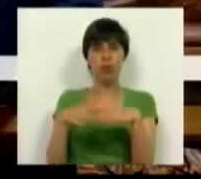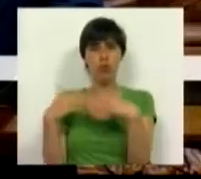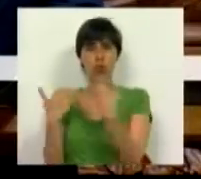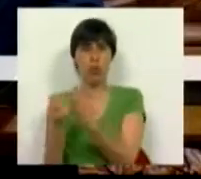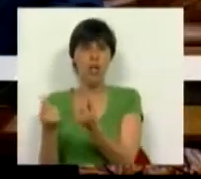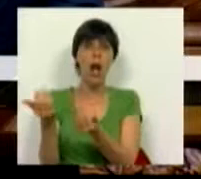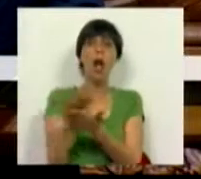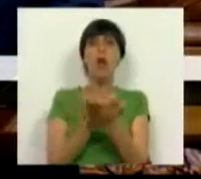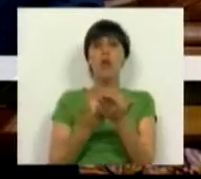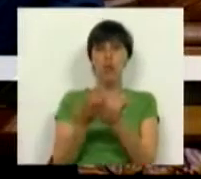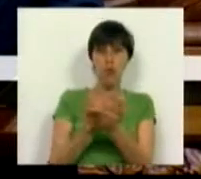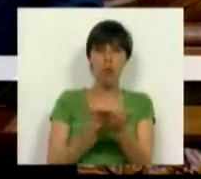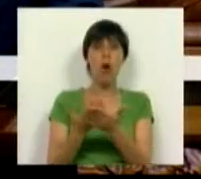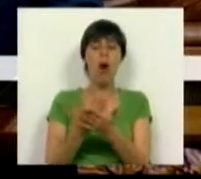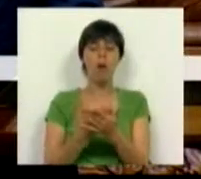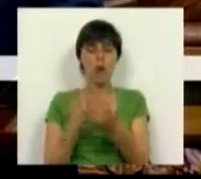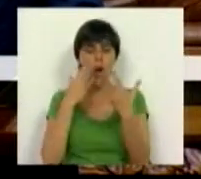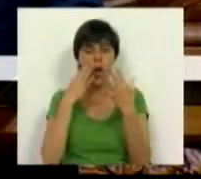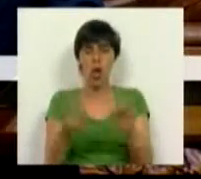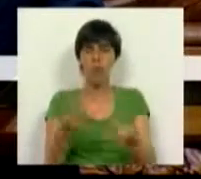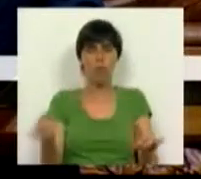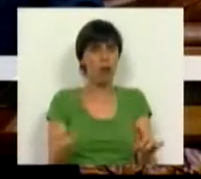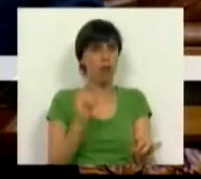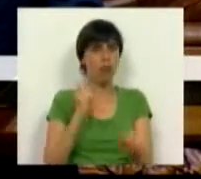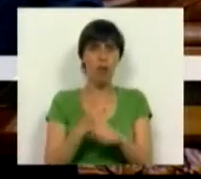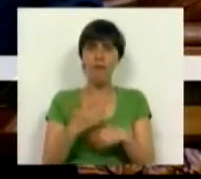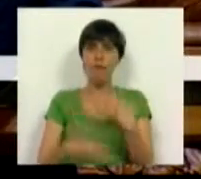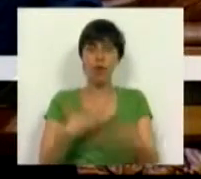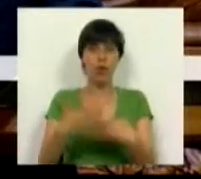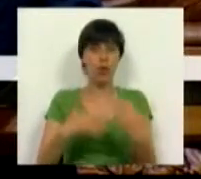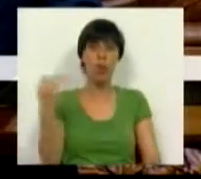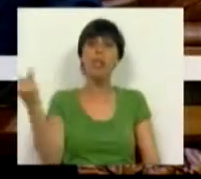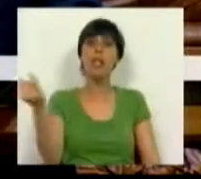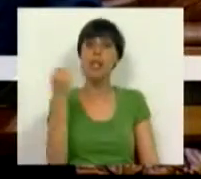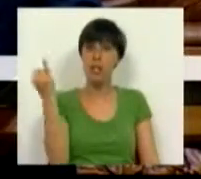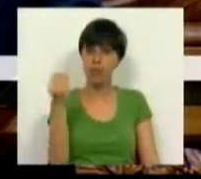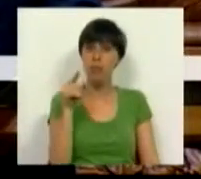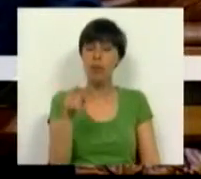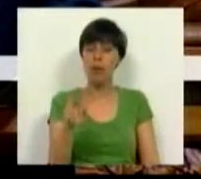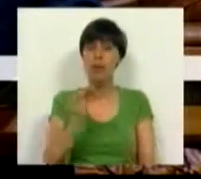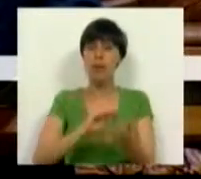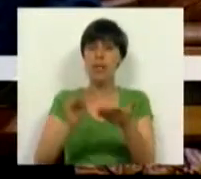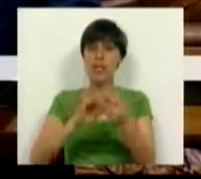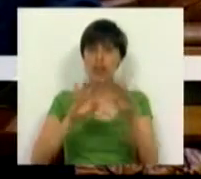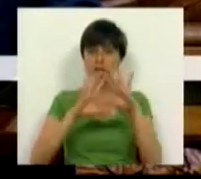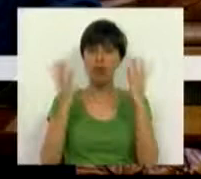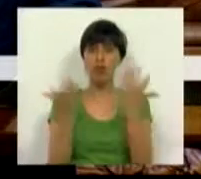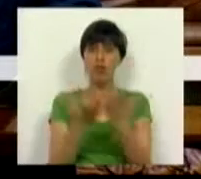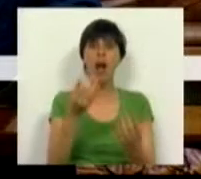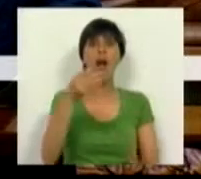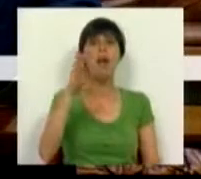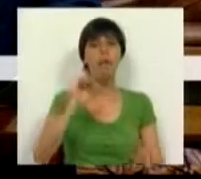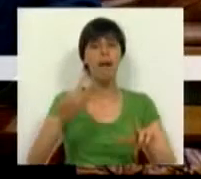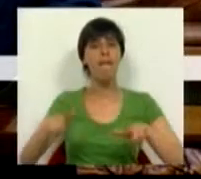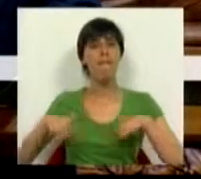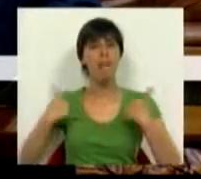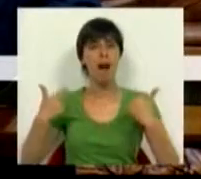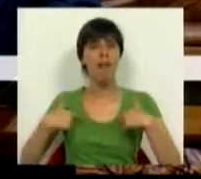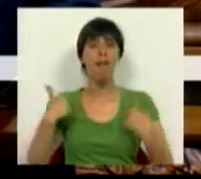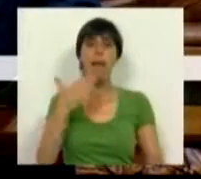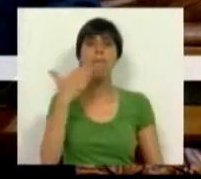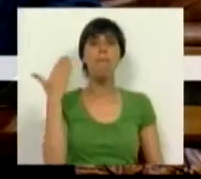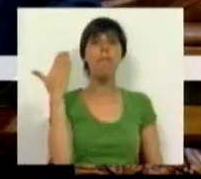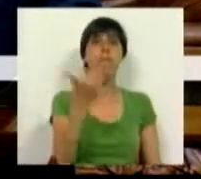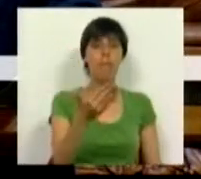social e económica do anormal funcionamento das instituições que o Secretário-Geral do PS tomou a iniciativa de